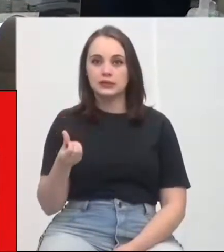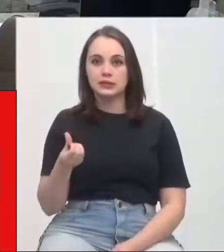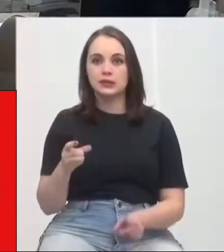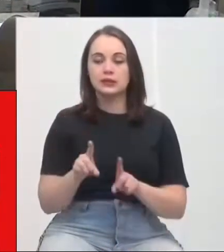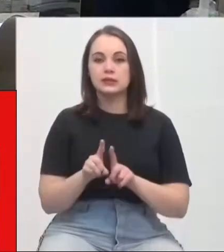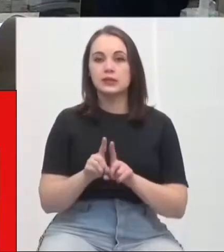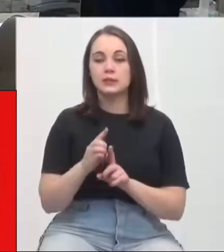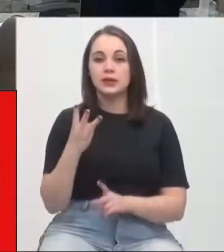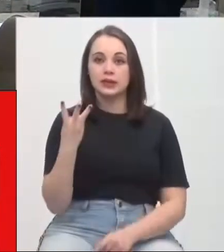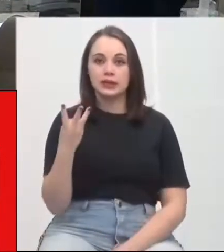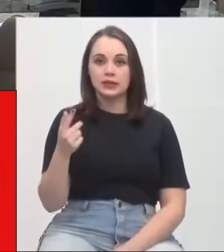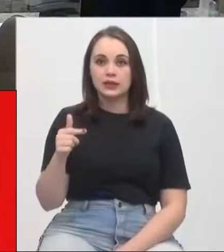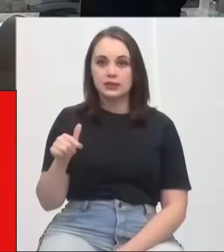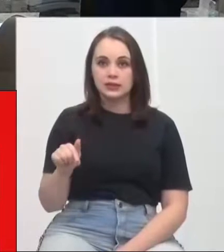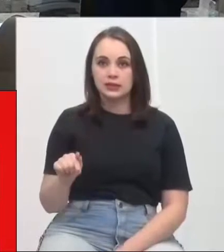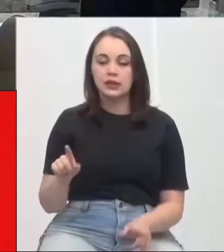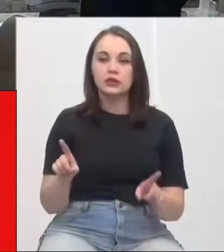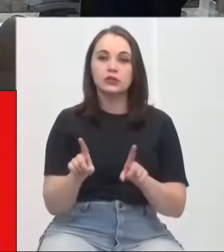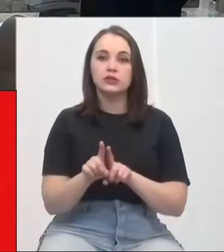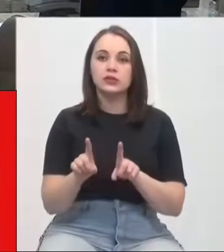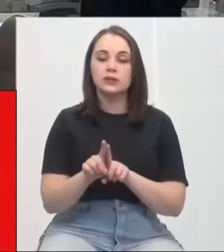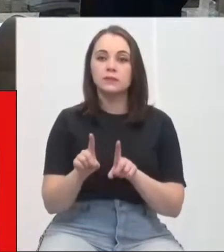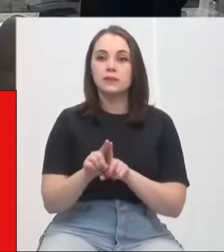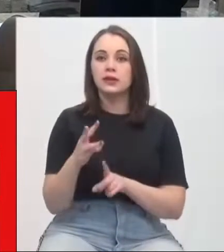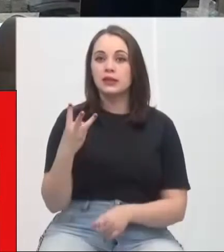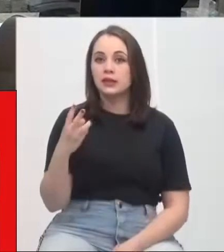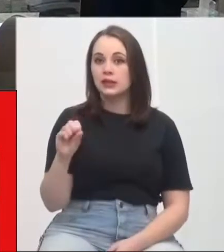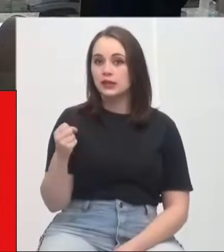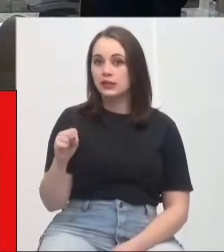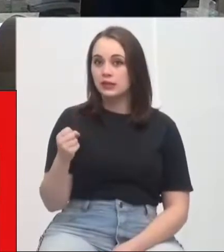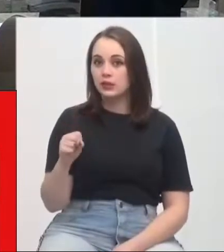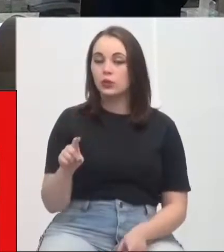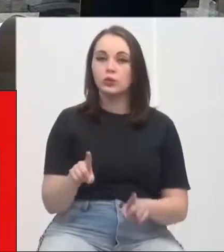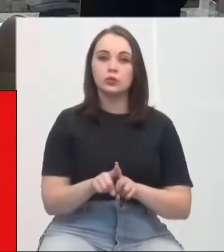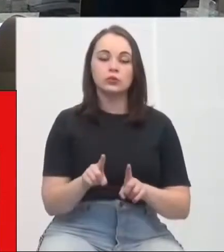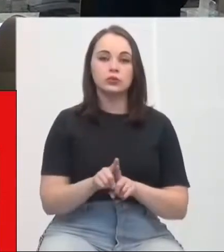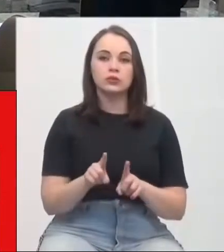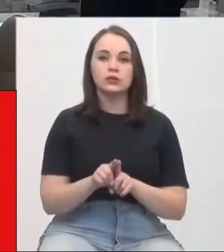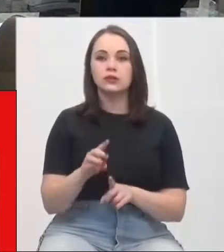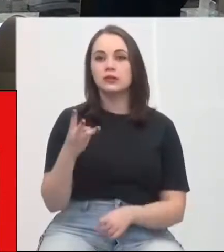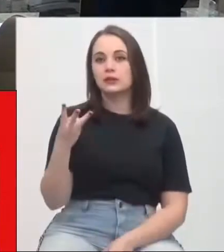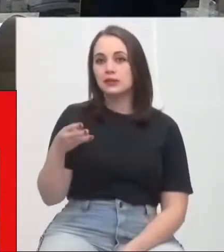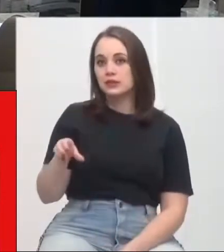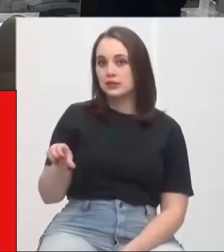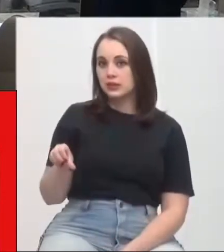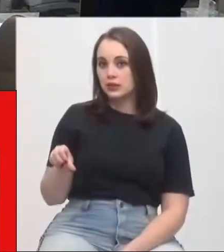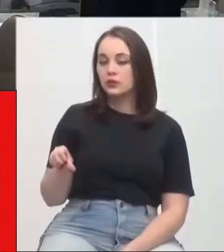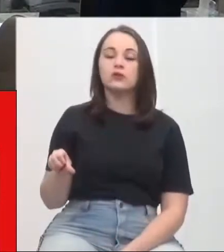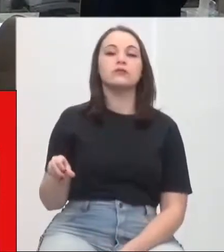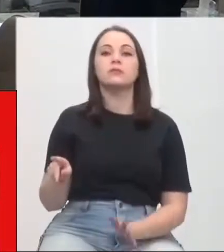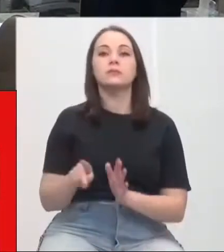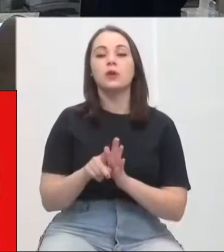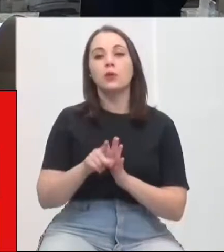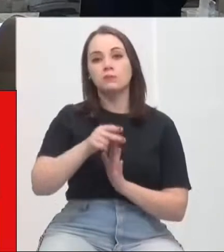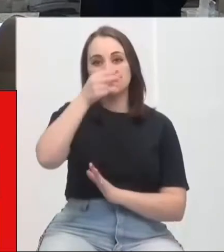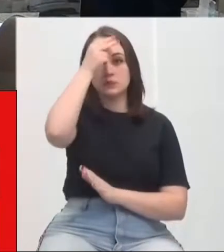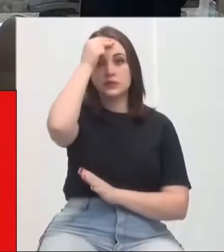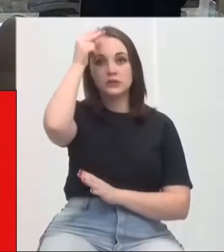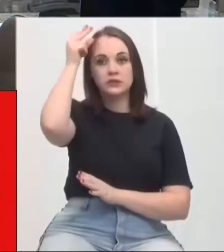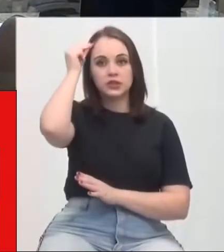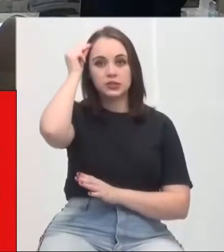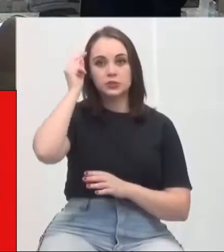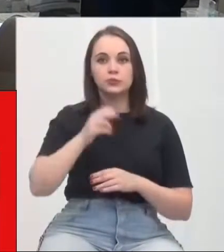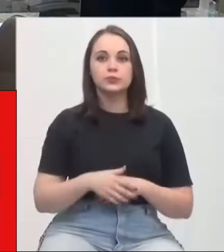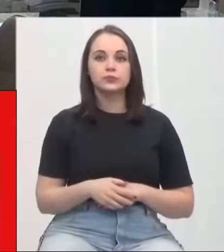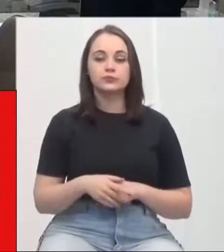3721, PLCPE 3821, PLCPE 3921, de autoria do Prefeito Municipal.